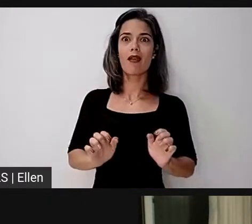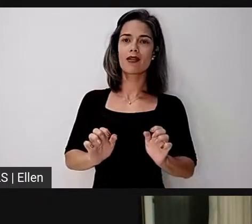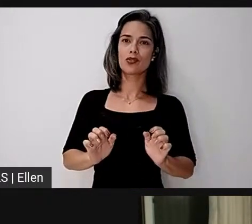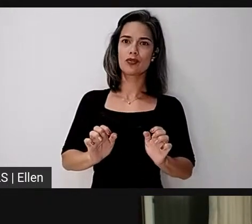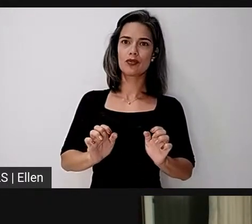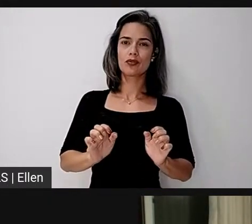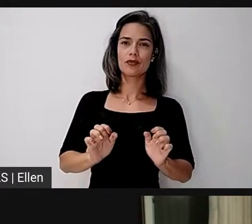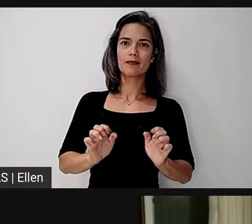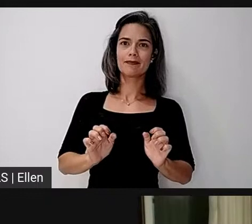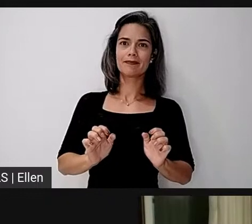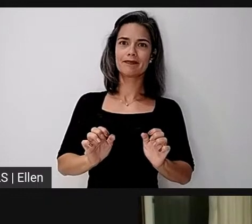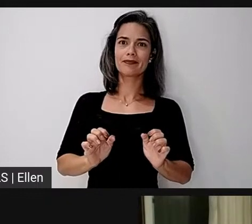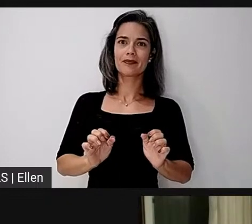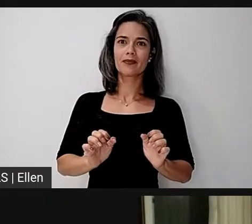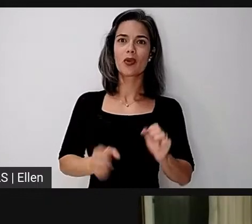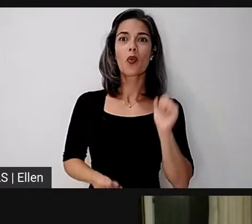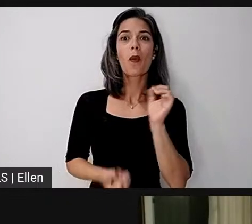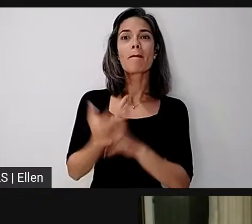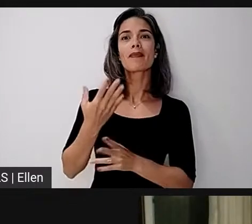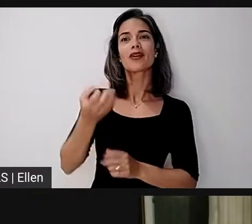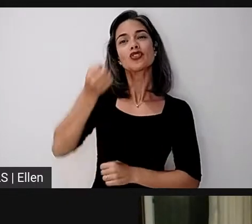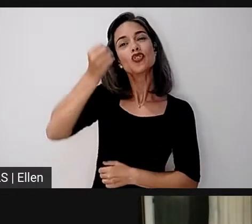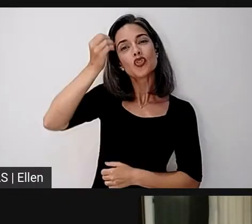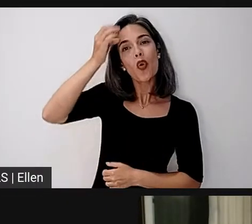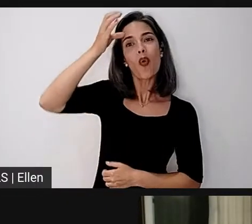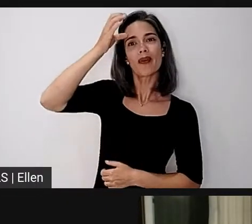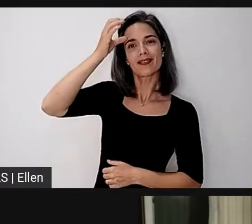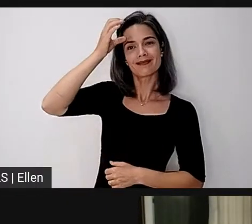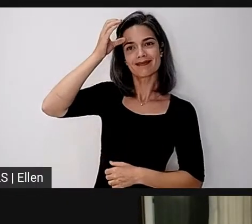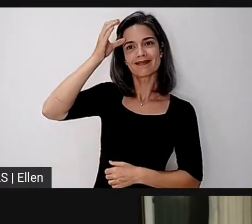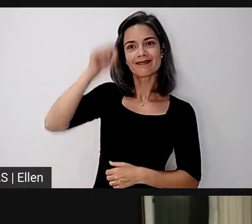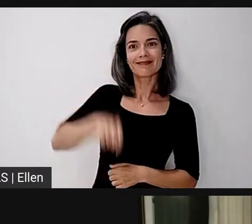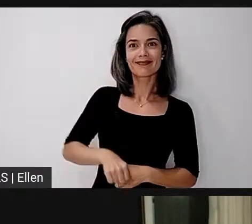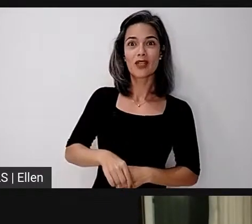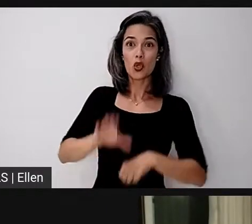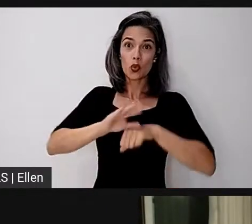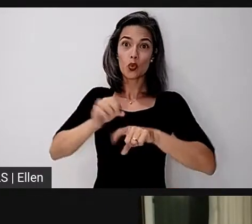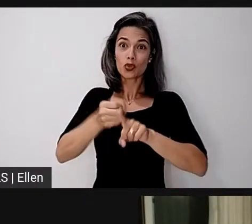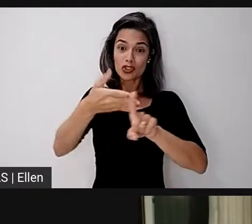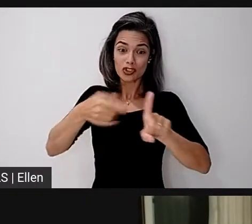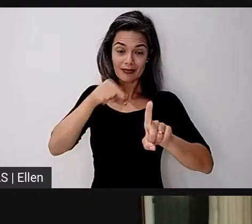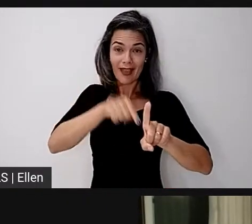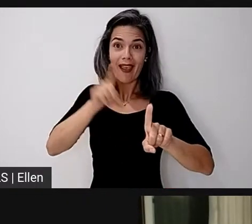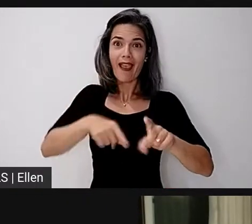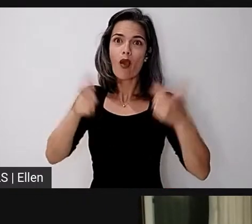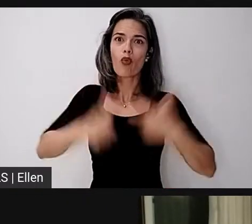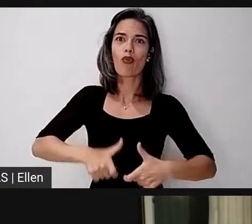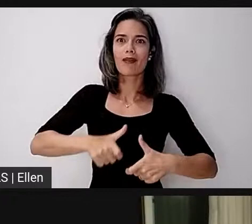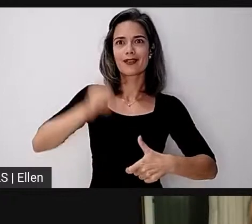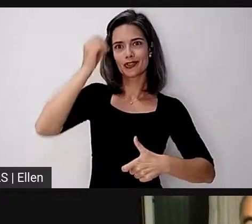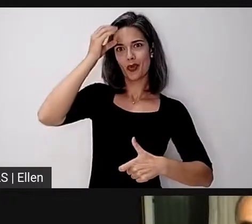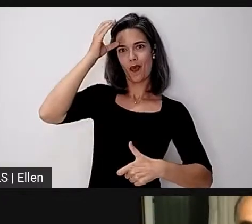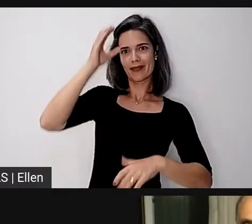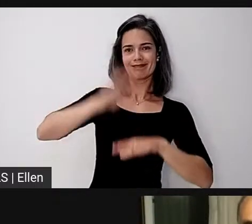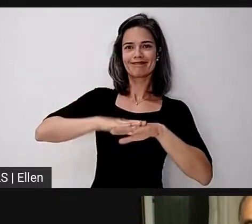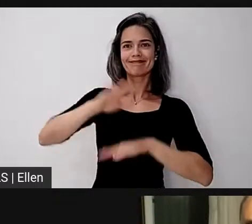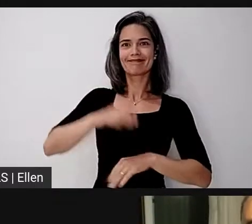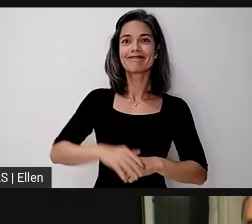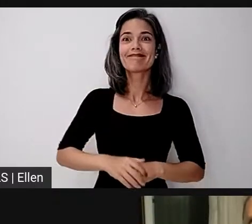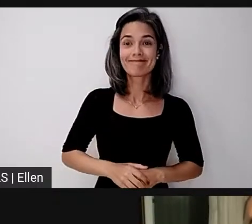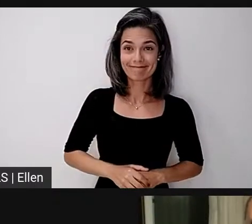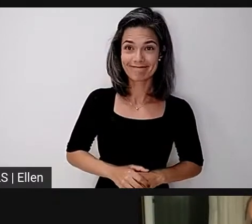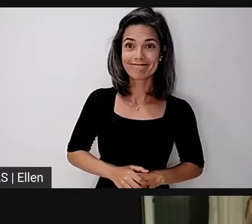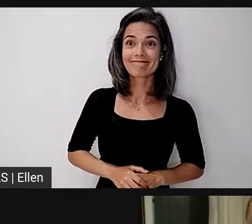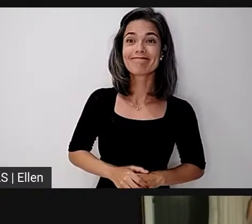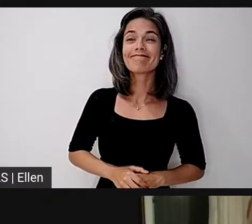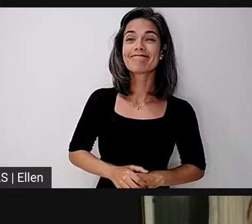com a produção de conhecimento. Num curso de extensão se produz conhecimento, nós sabemos disso. Produzindo materiais e recursos,